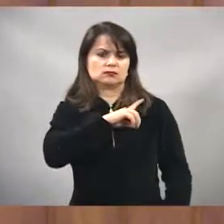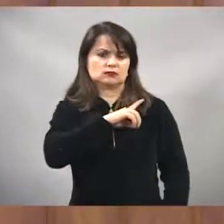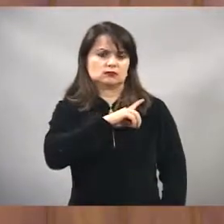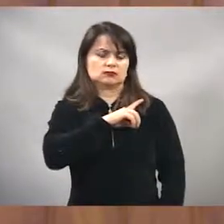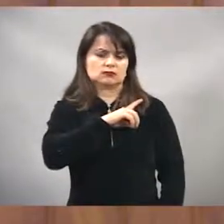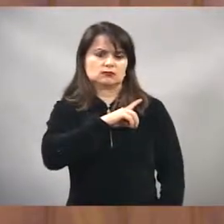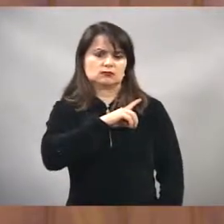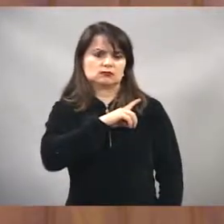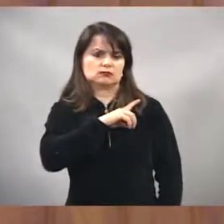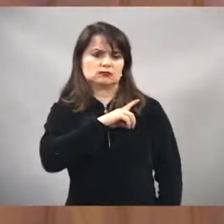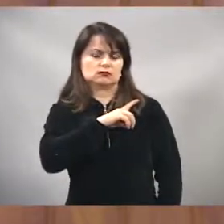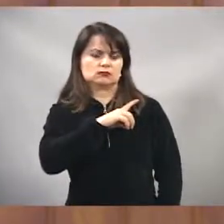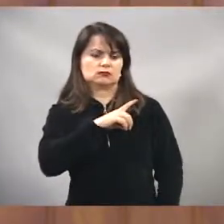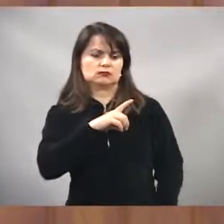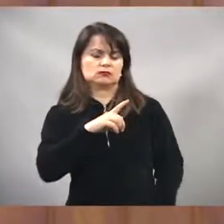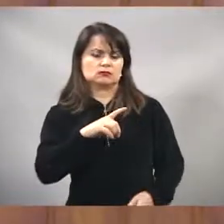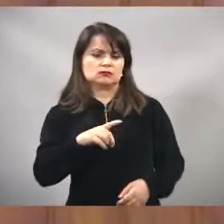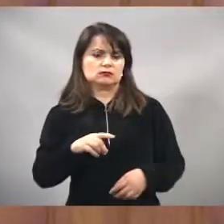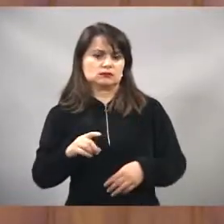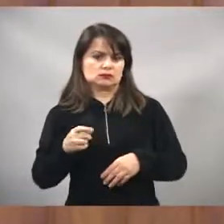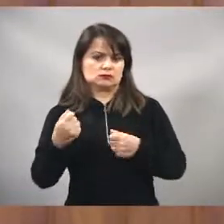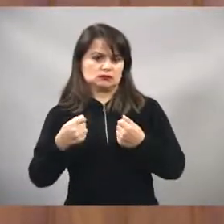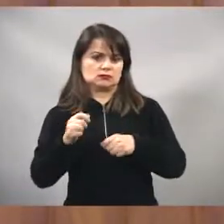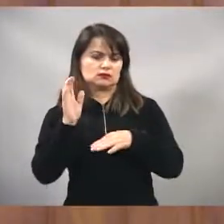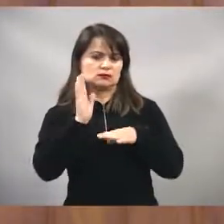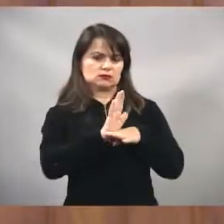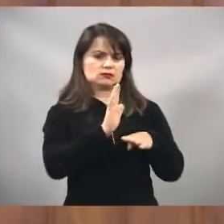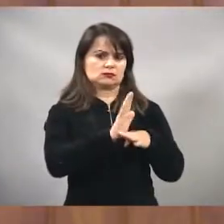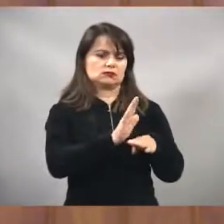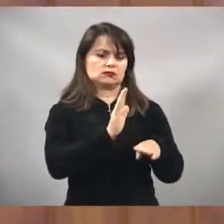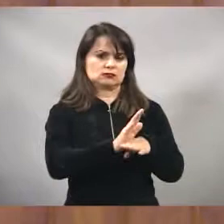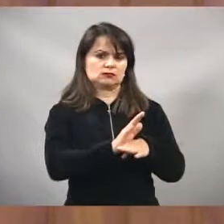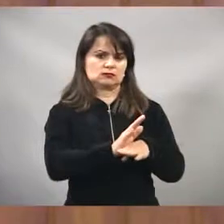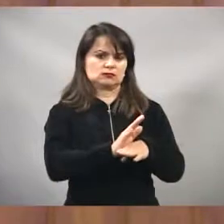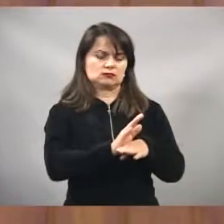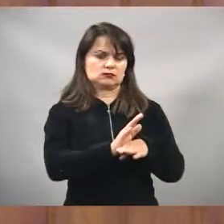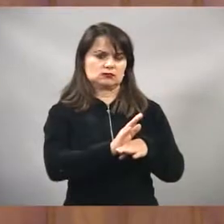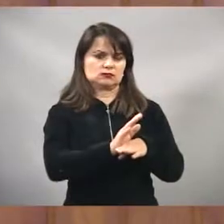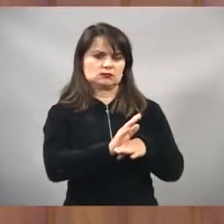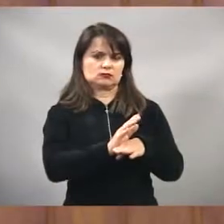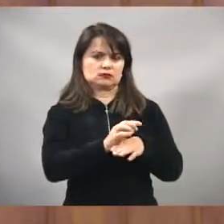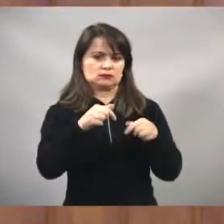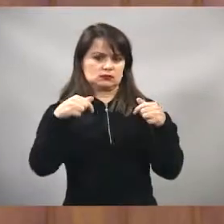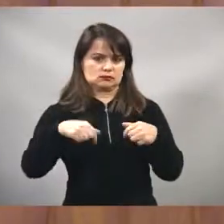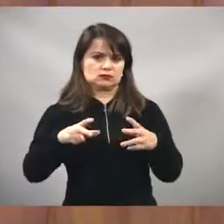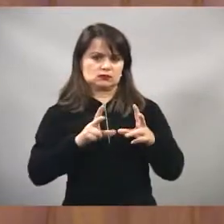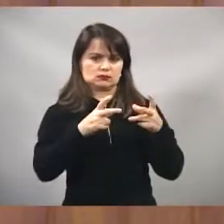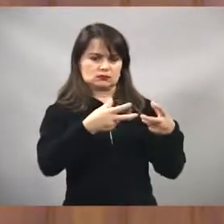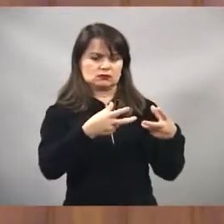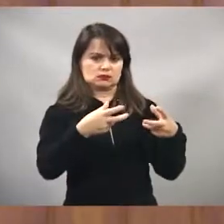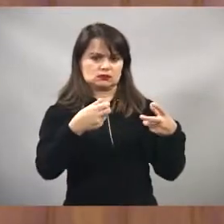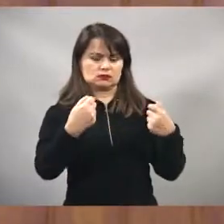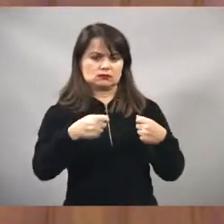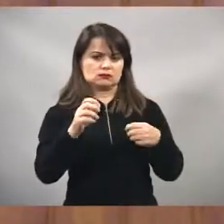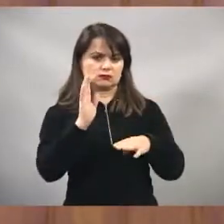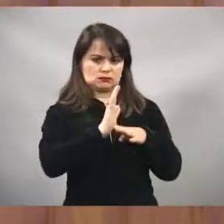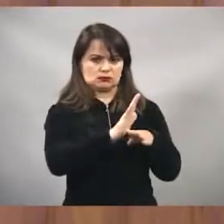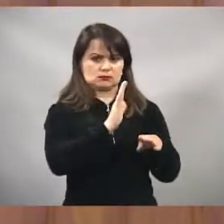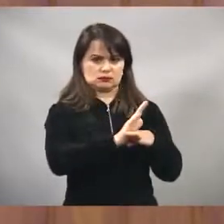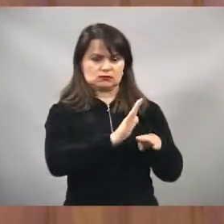ao destinar o recurso da Câmara, a devolução para o Executivo,